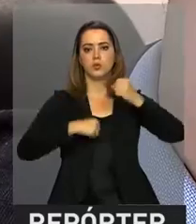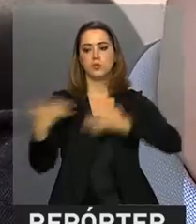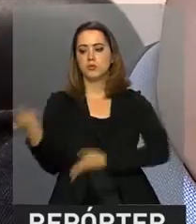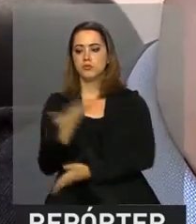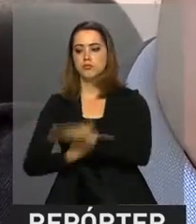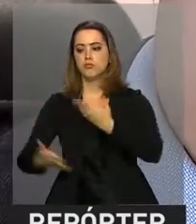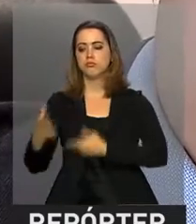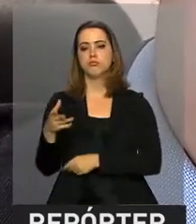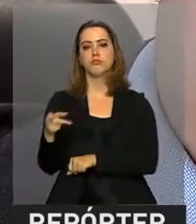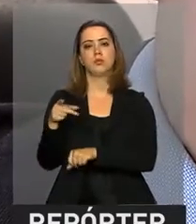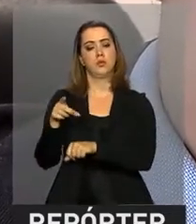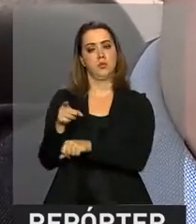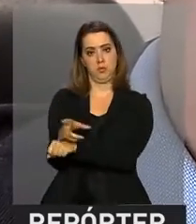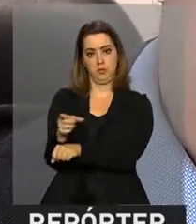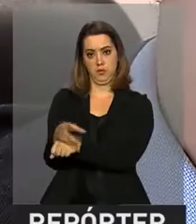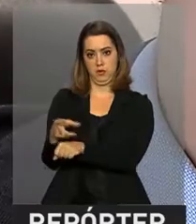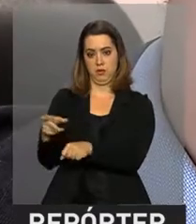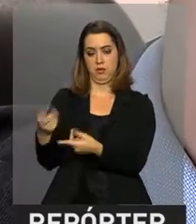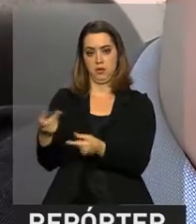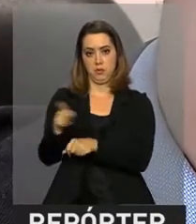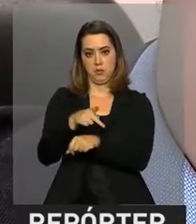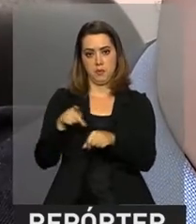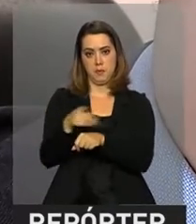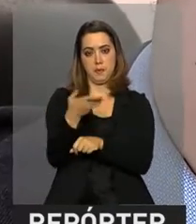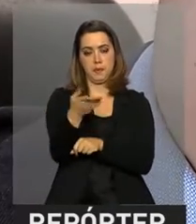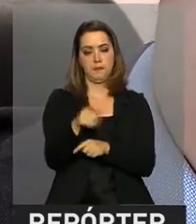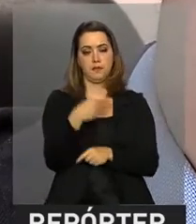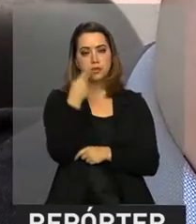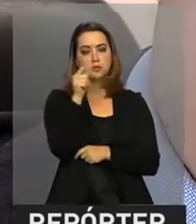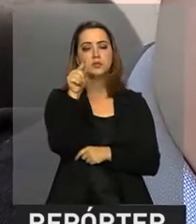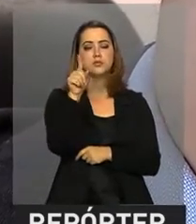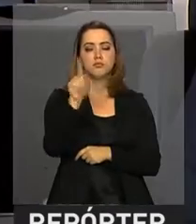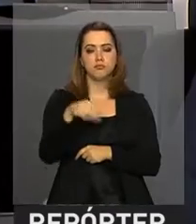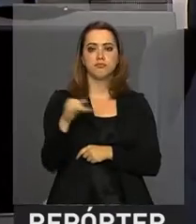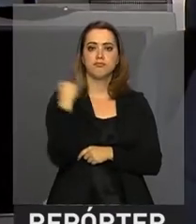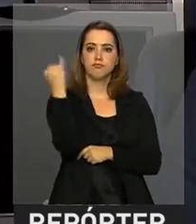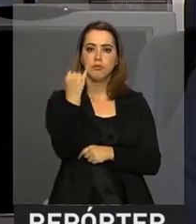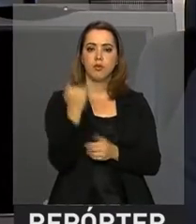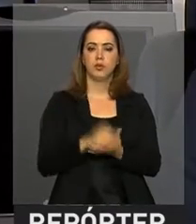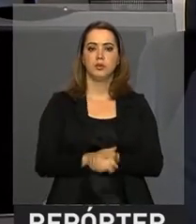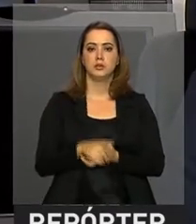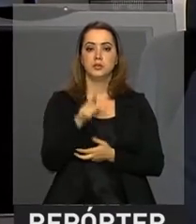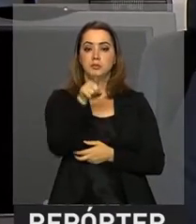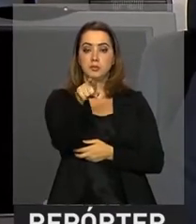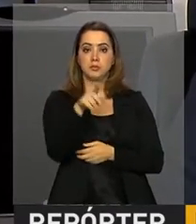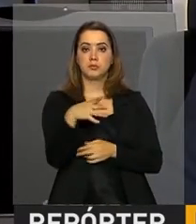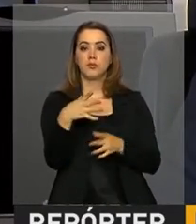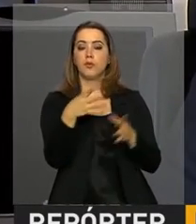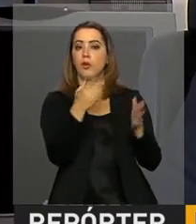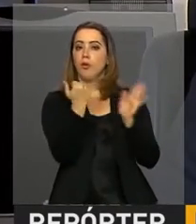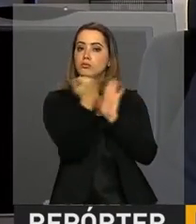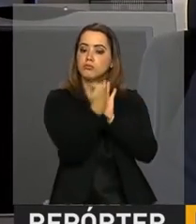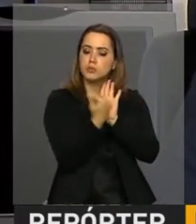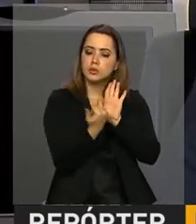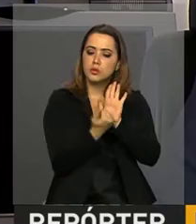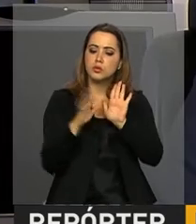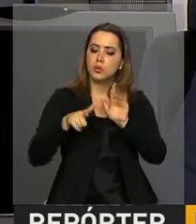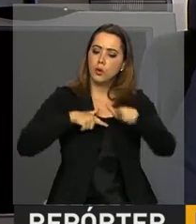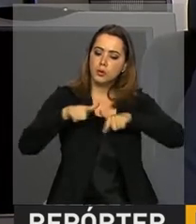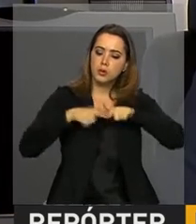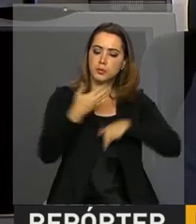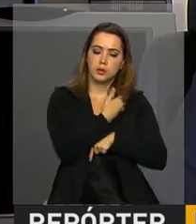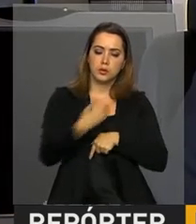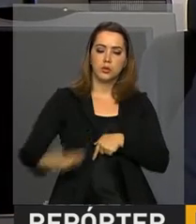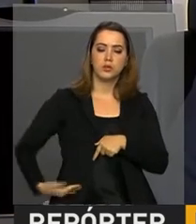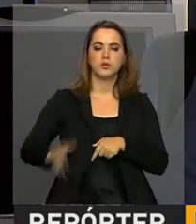Exterior ressaltou a retomada da confiança na economia brasileira. As medidas tomadas pelo governo têm indicado